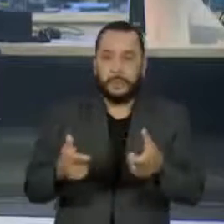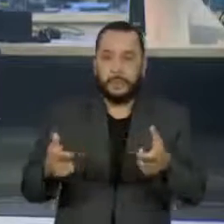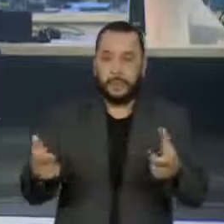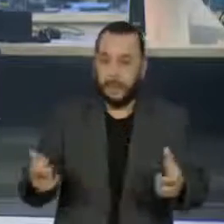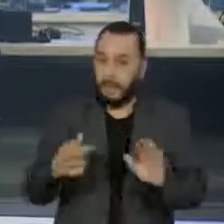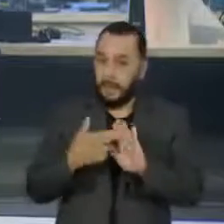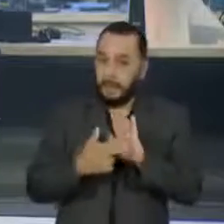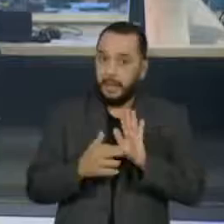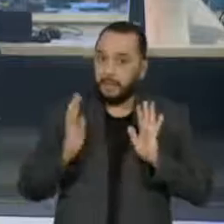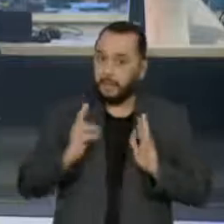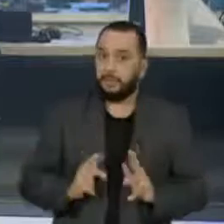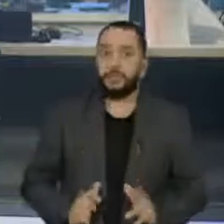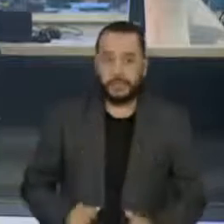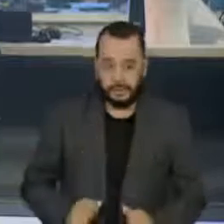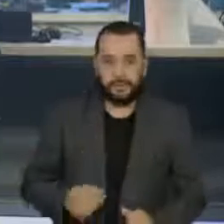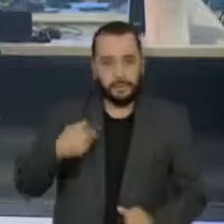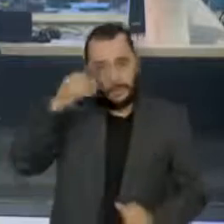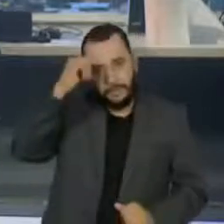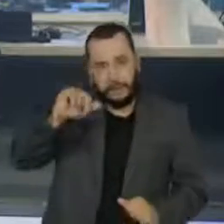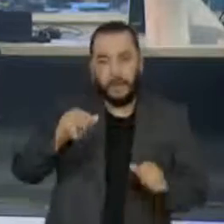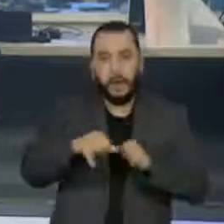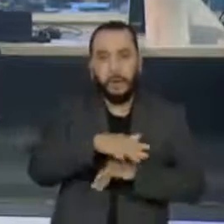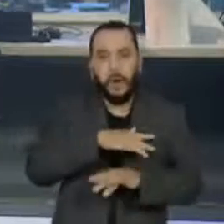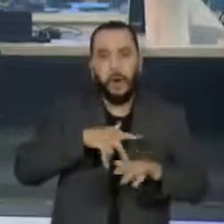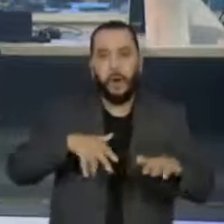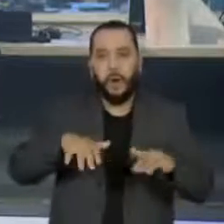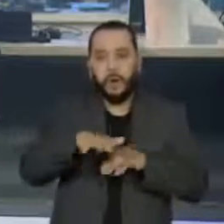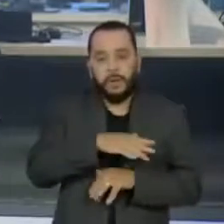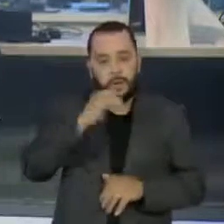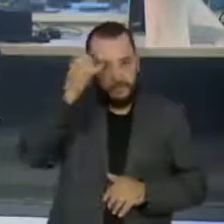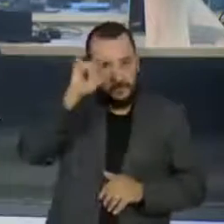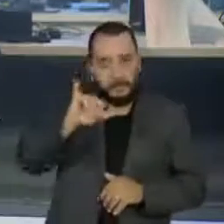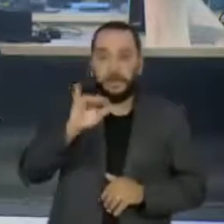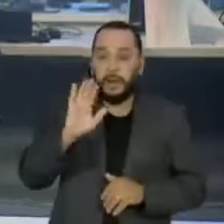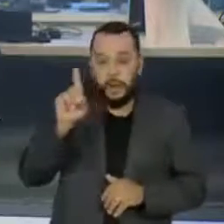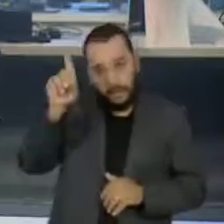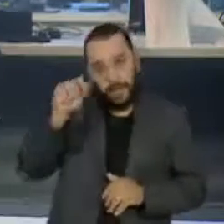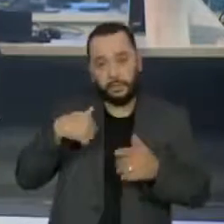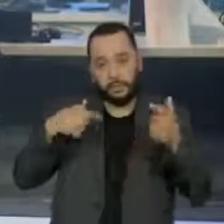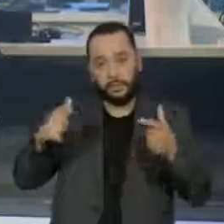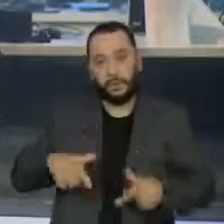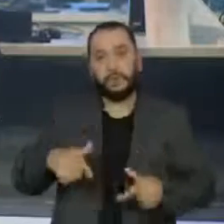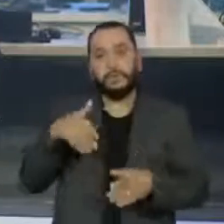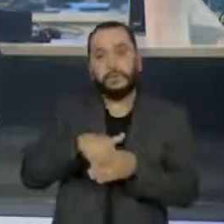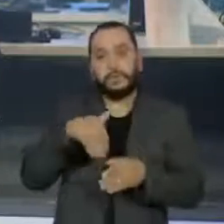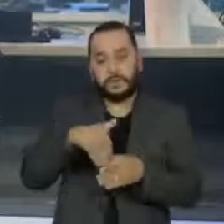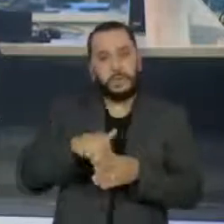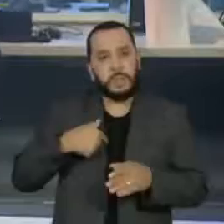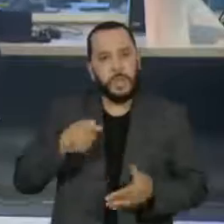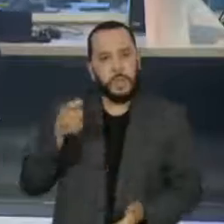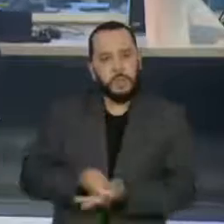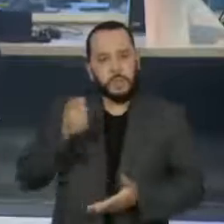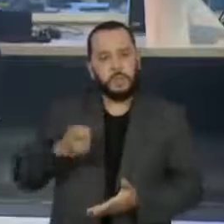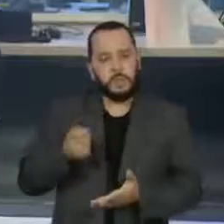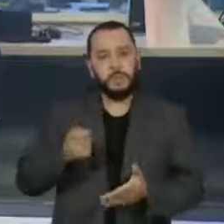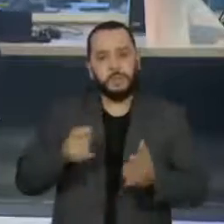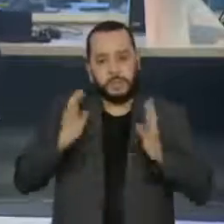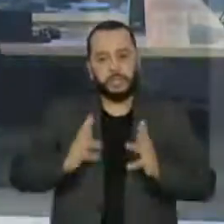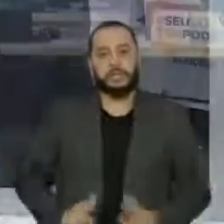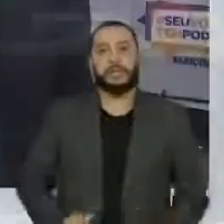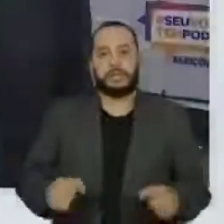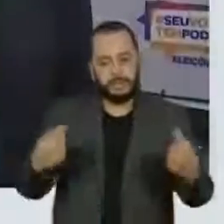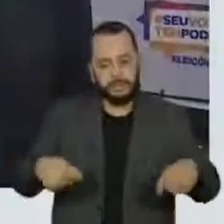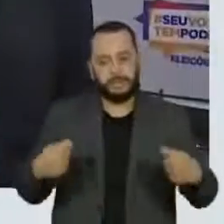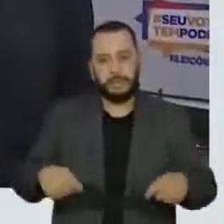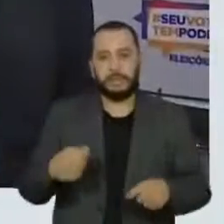os protocolos de higiene para evitar o contágio do novo coronavírus nas sessões de votação são ainda mais urgentes. A repórter Maria